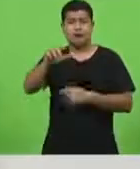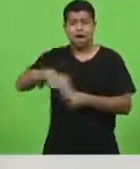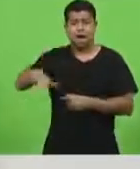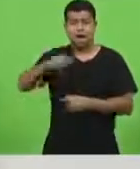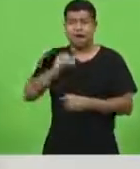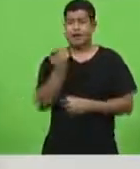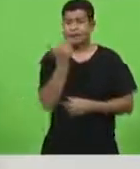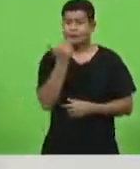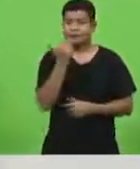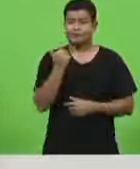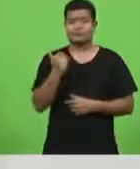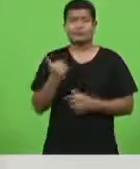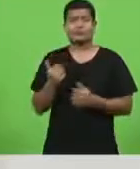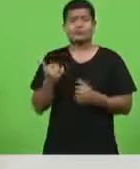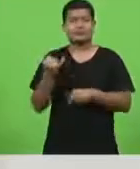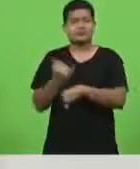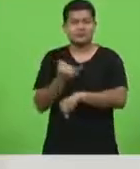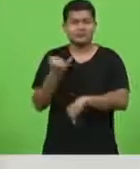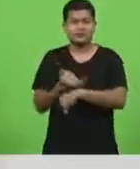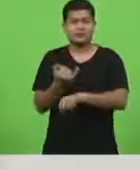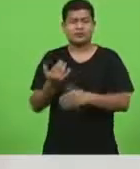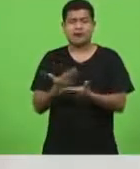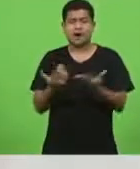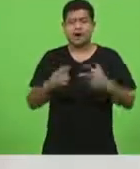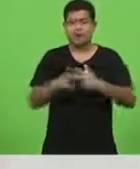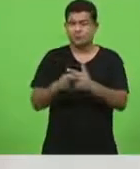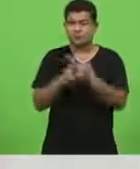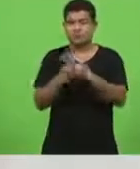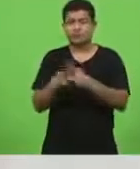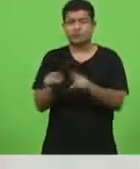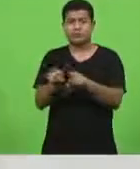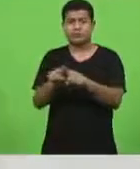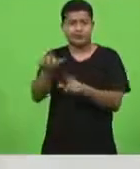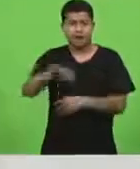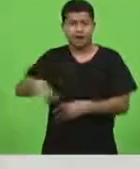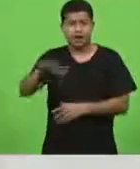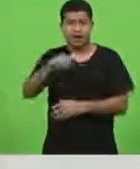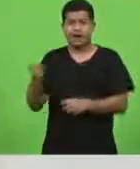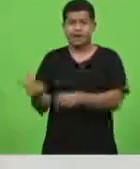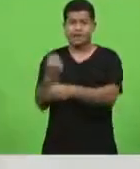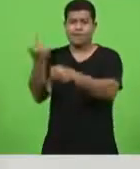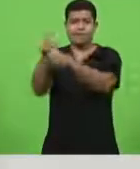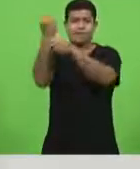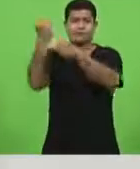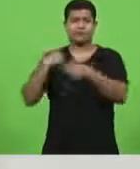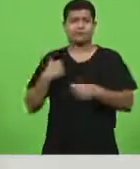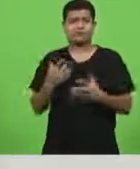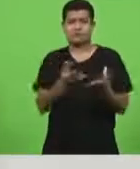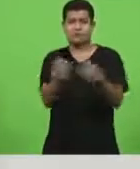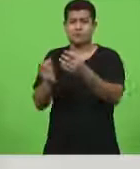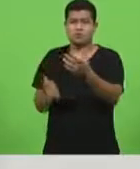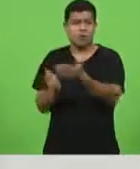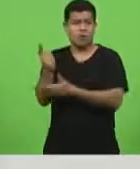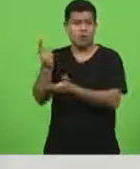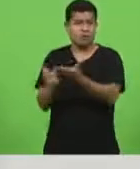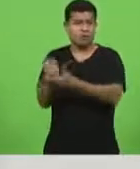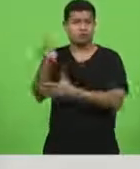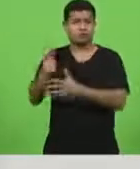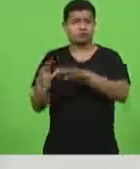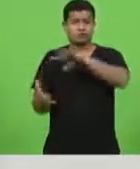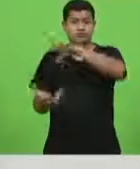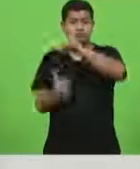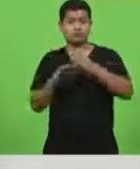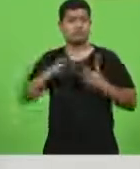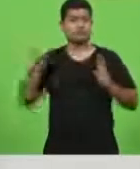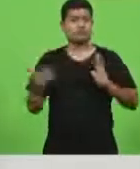mecânica da área da construção civil que são adquiridos pelo mundo inteiro tenho muito orgulho do estado de Santa Catarina